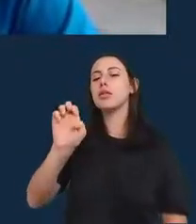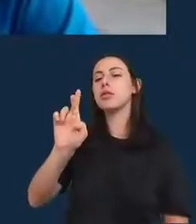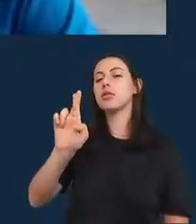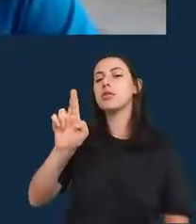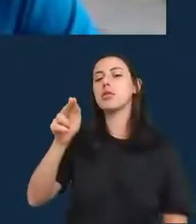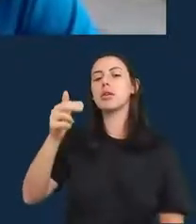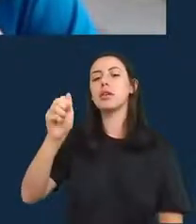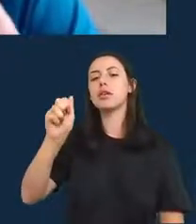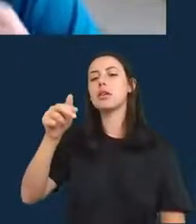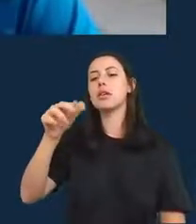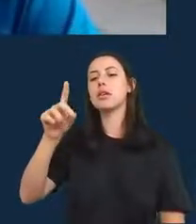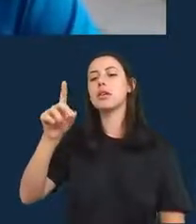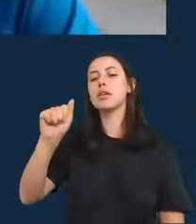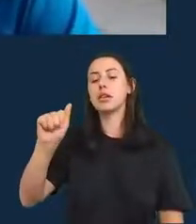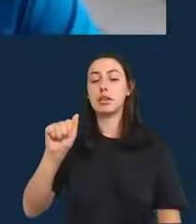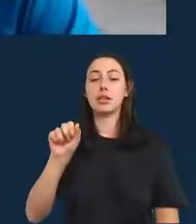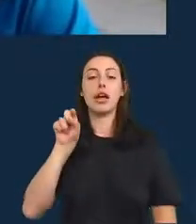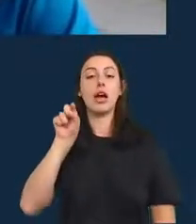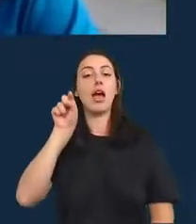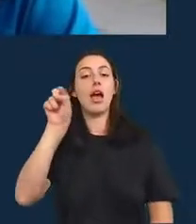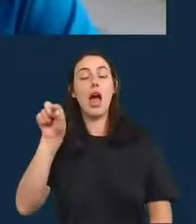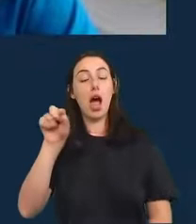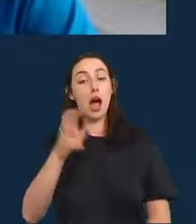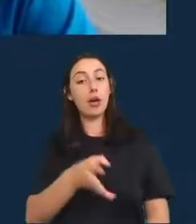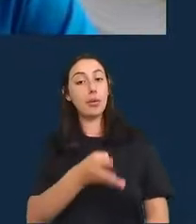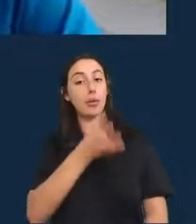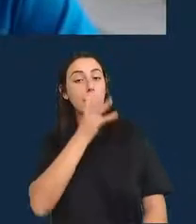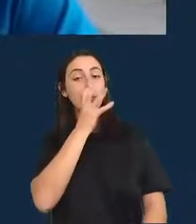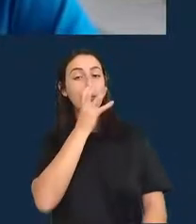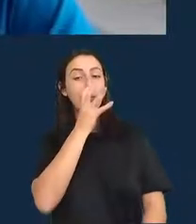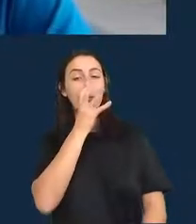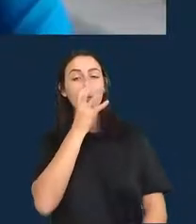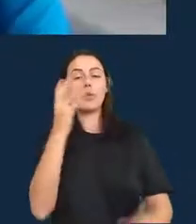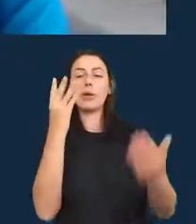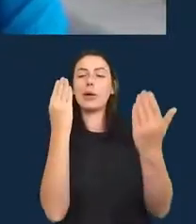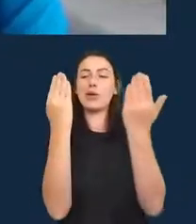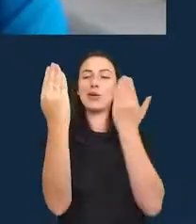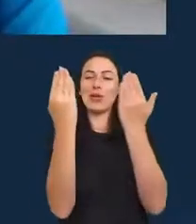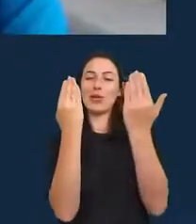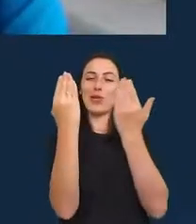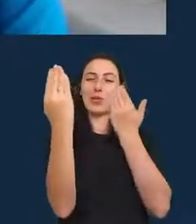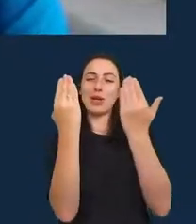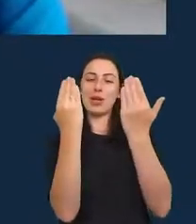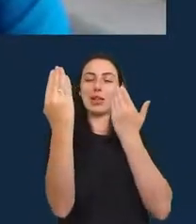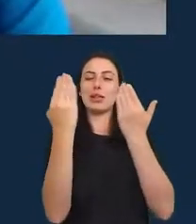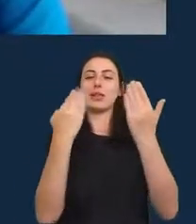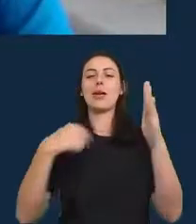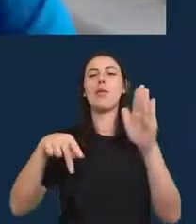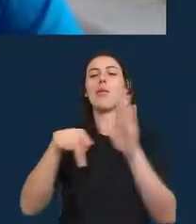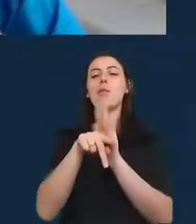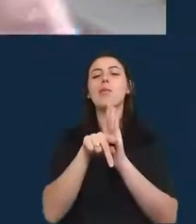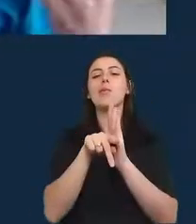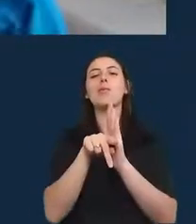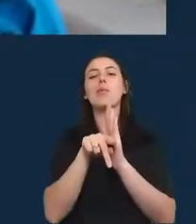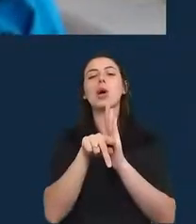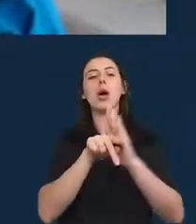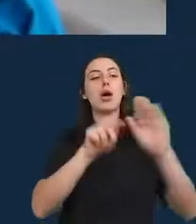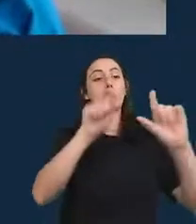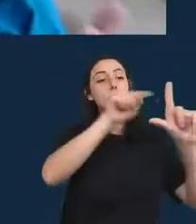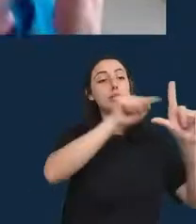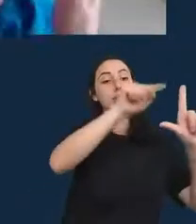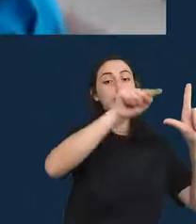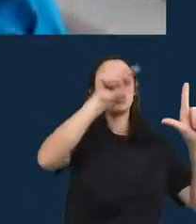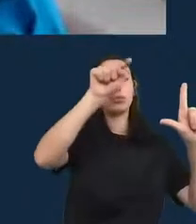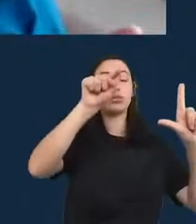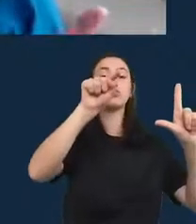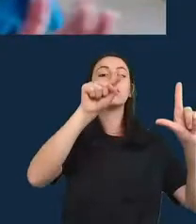ela. Ela ficou muito impressionada com a comparação dos dois mapas, lado a lado, as mortes oficiais de um